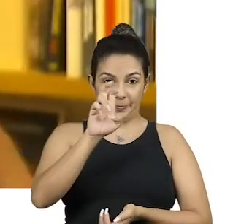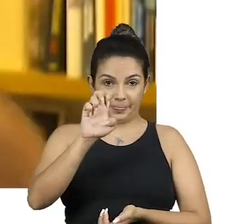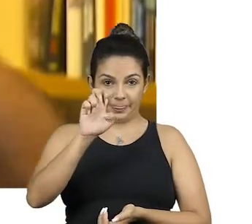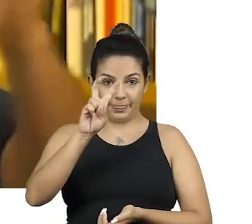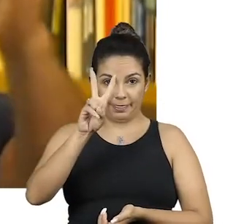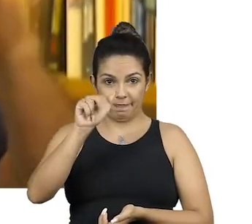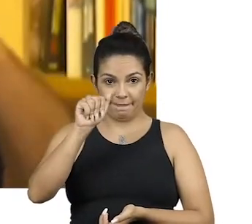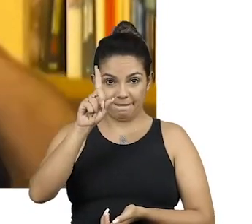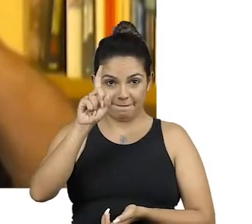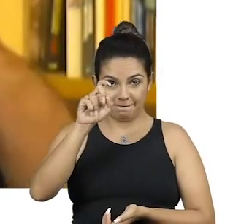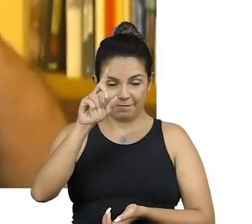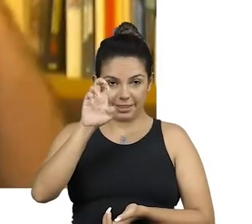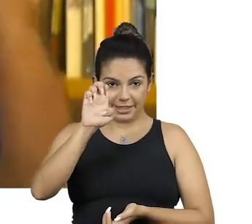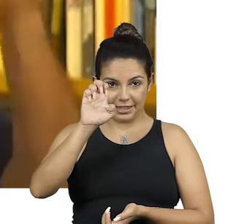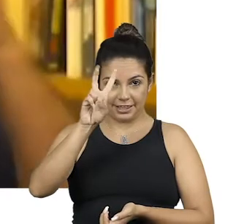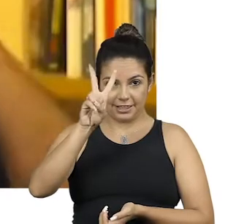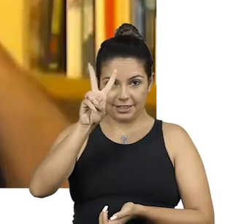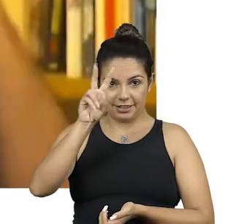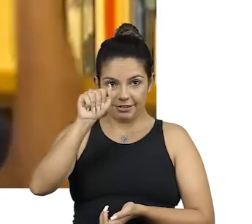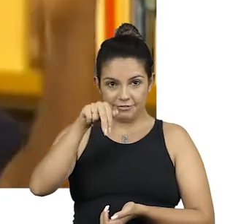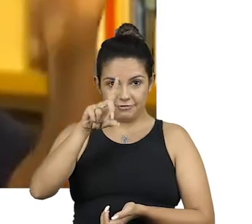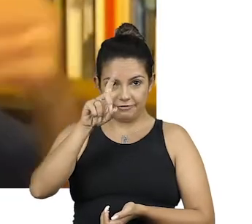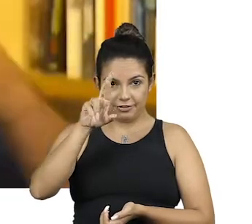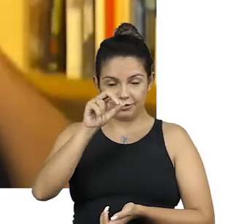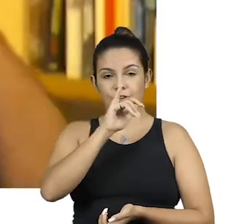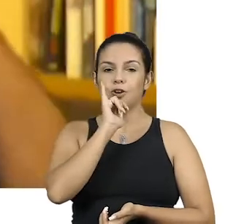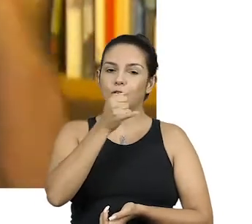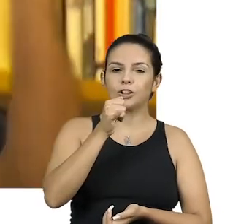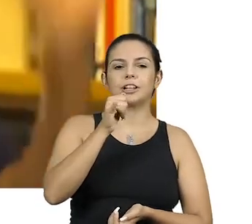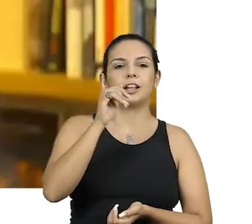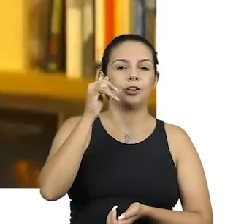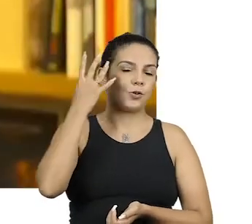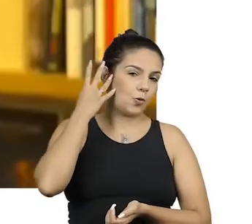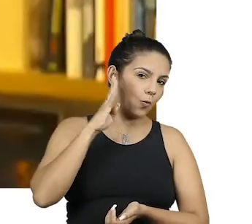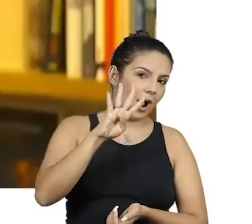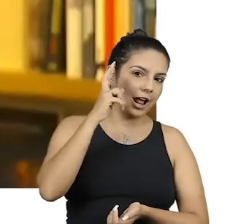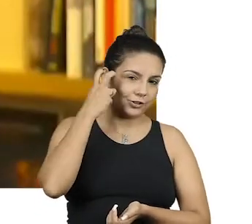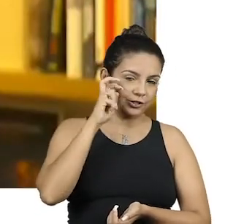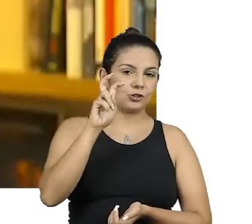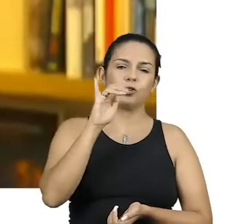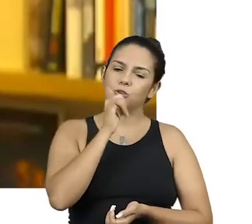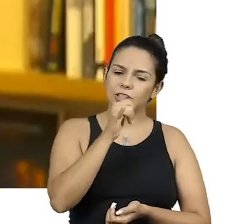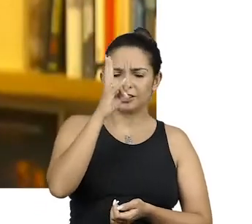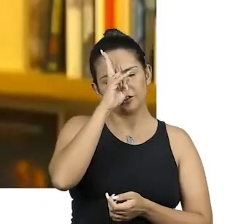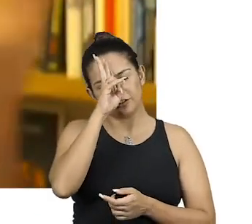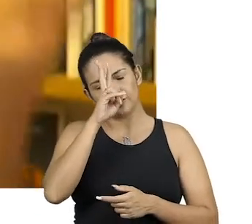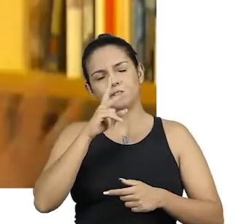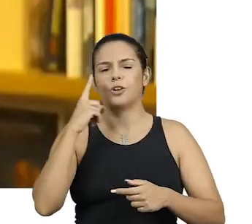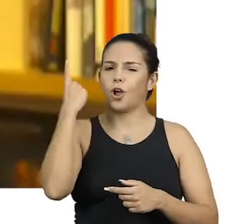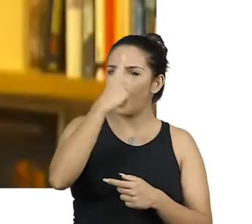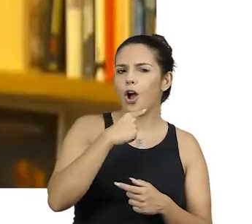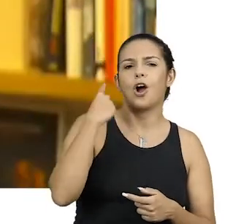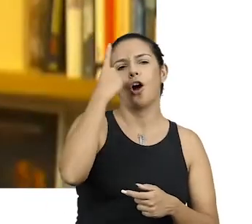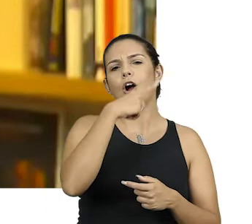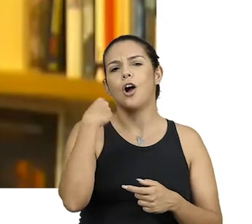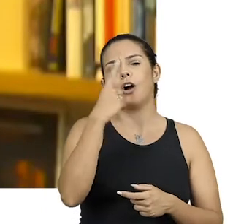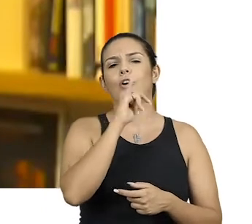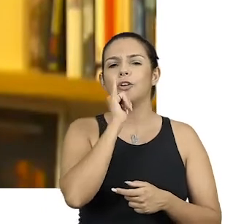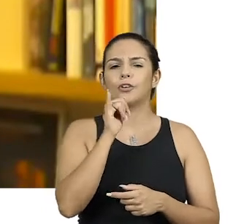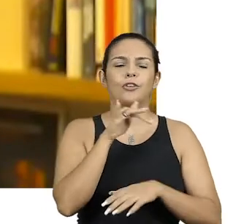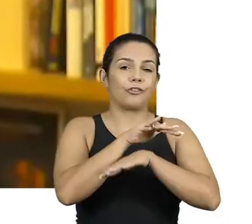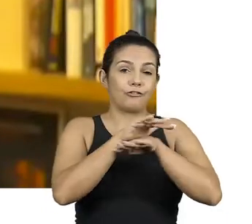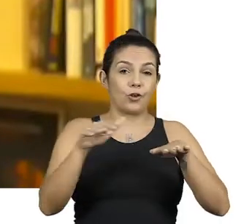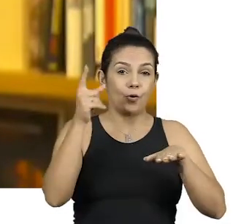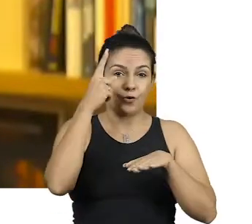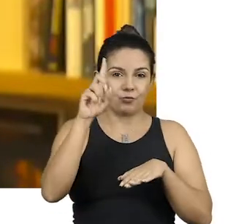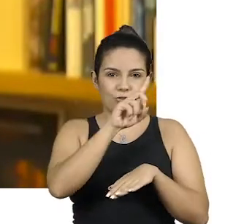passou quatro ou cinco dias contando essa história da vida dele, do trabalho dele, horas por dia. No fim do